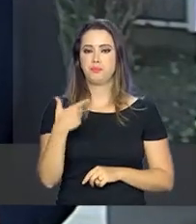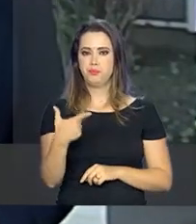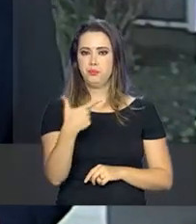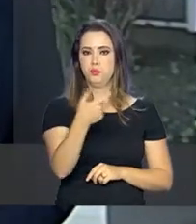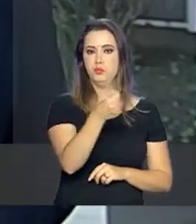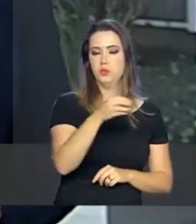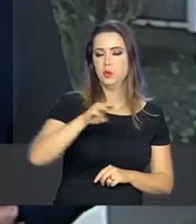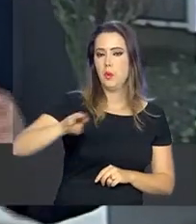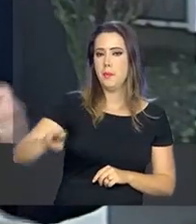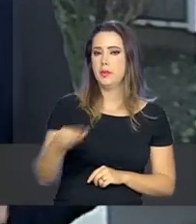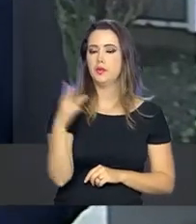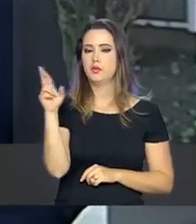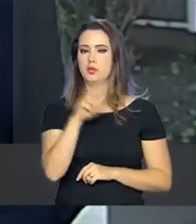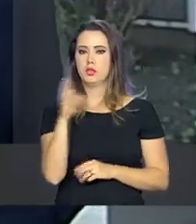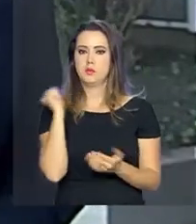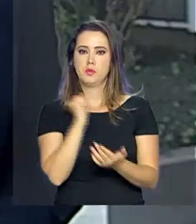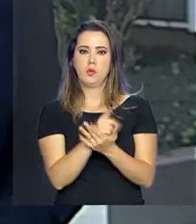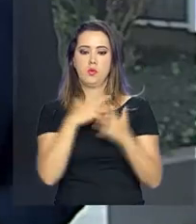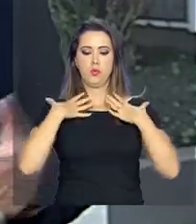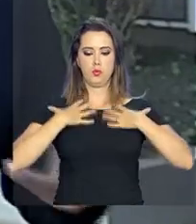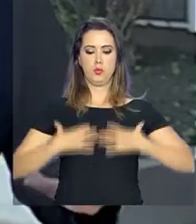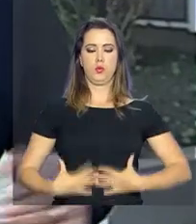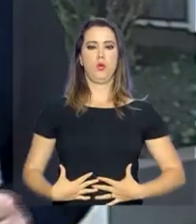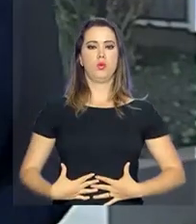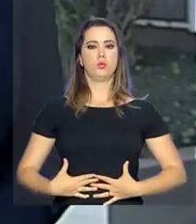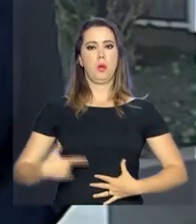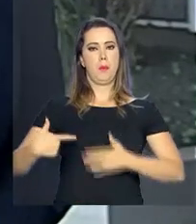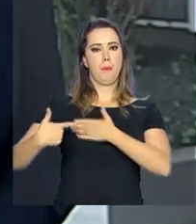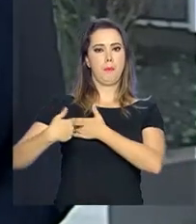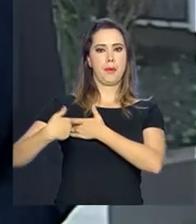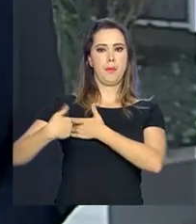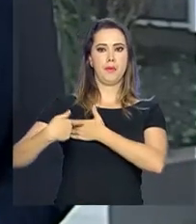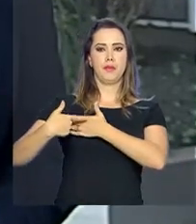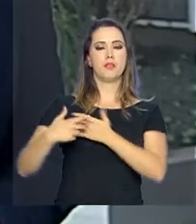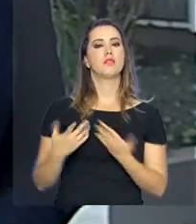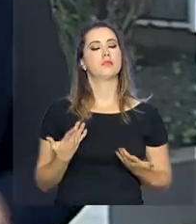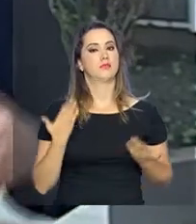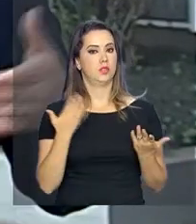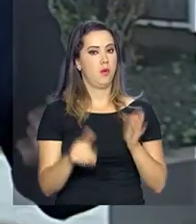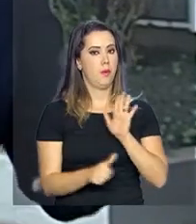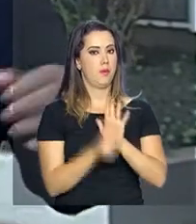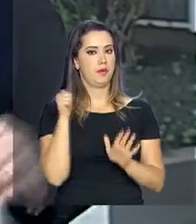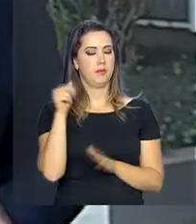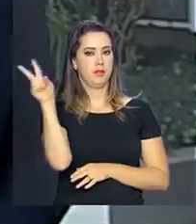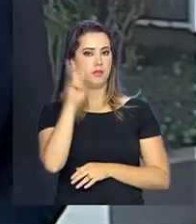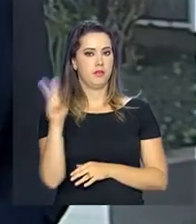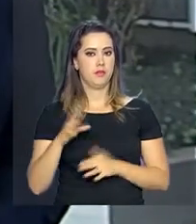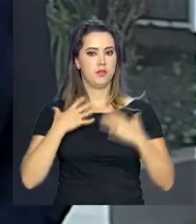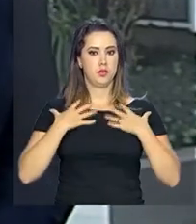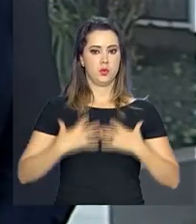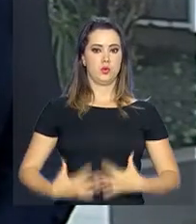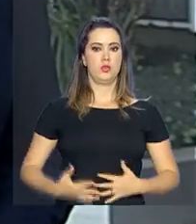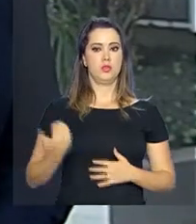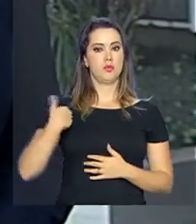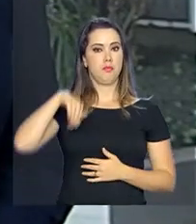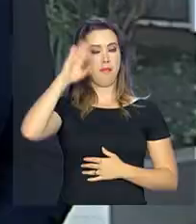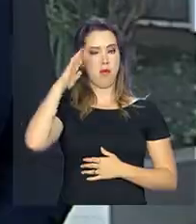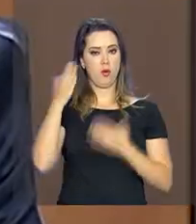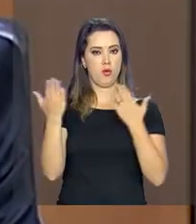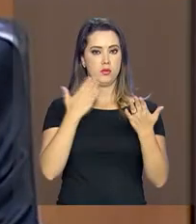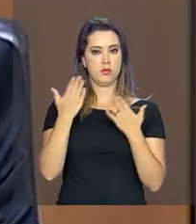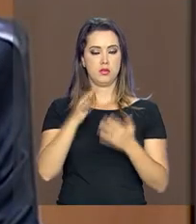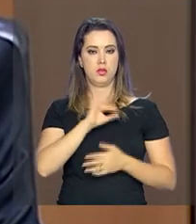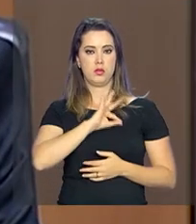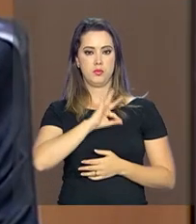compra de 110 mil coletes à prova de balas. Com isso, pela primeira vez, o número de coletes será maior do que o de policiais.